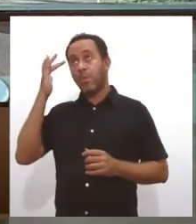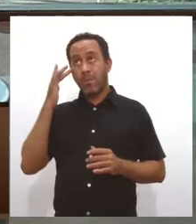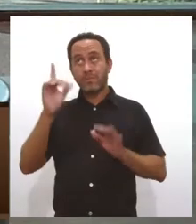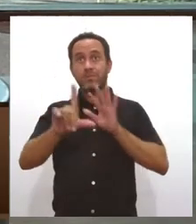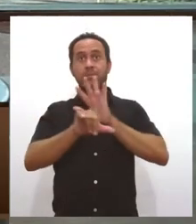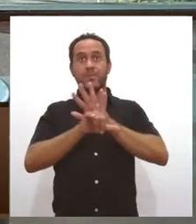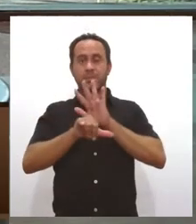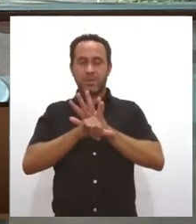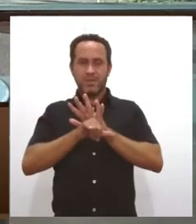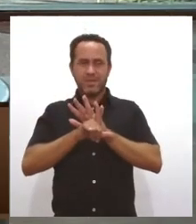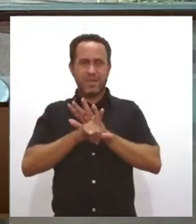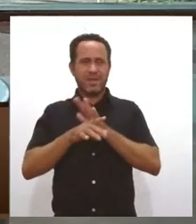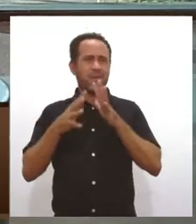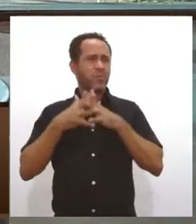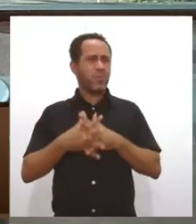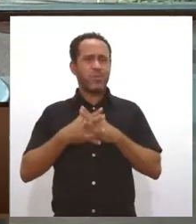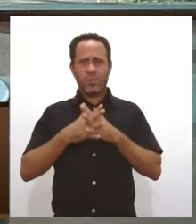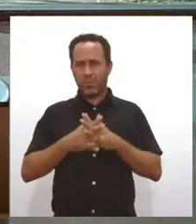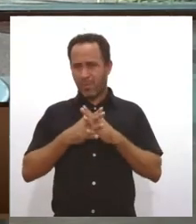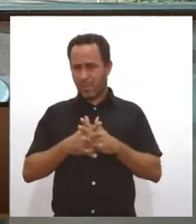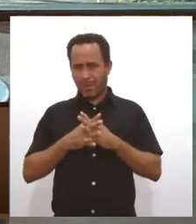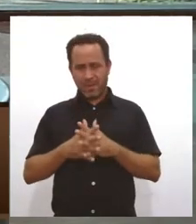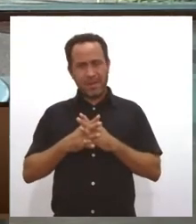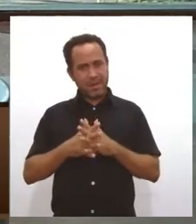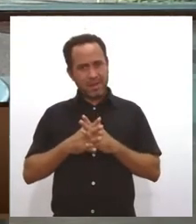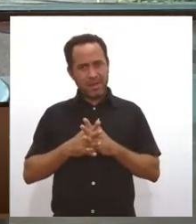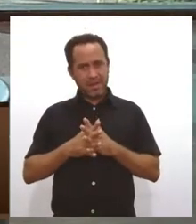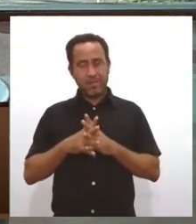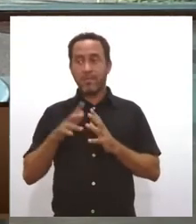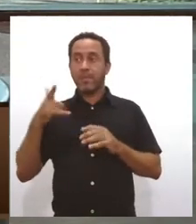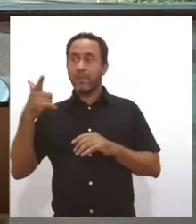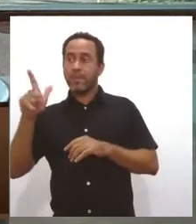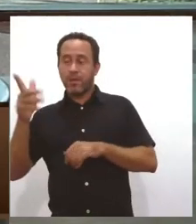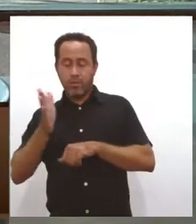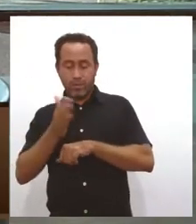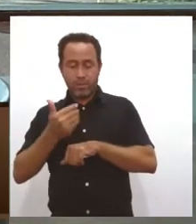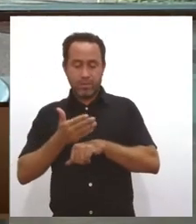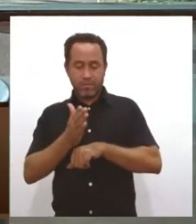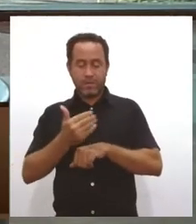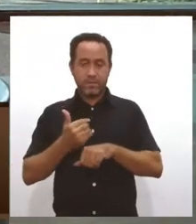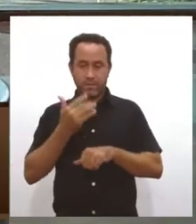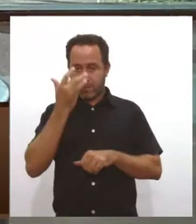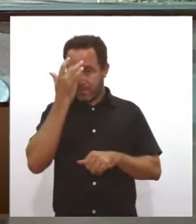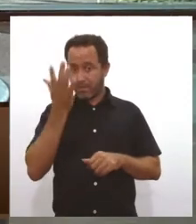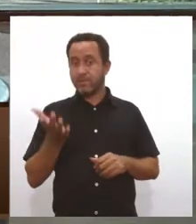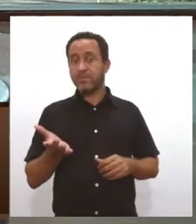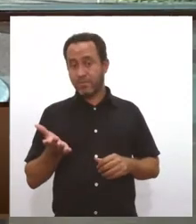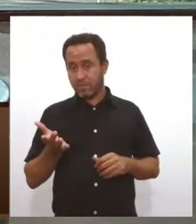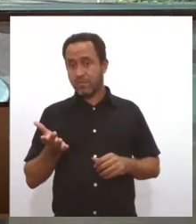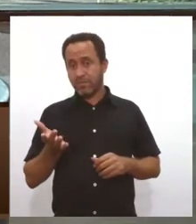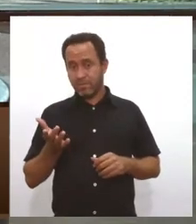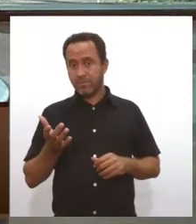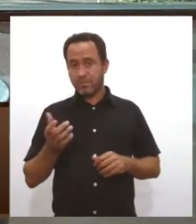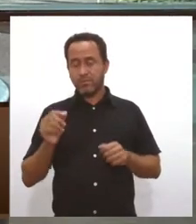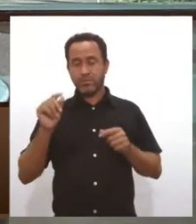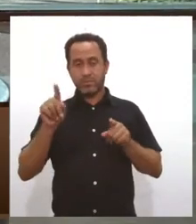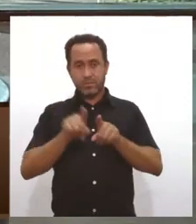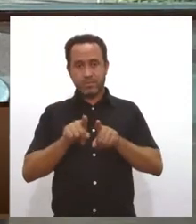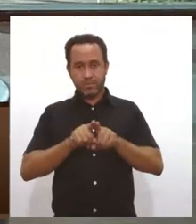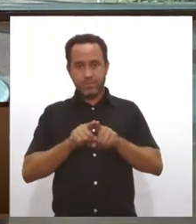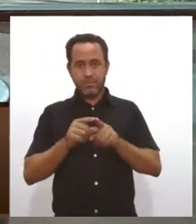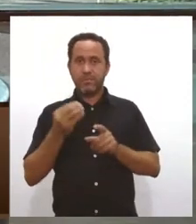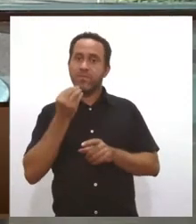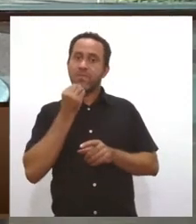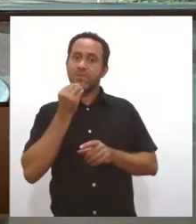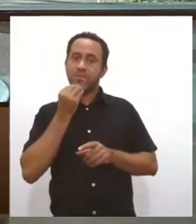burocrática e a que está por vir, ela flexibiliza mais essa burocracia? E essa flexibilização também não pode ser uma brecha para